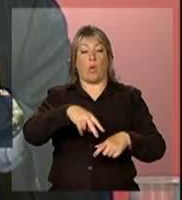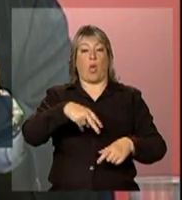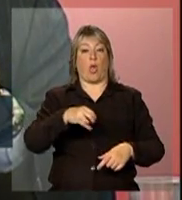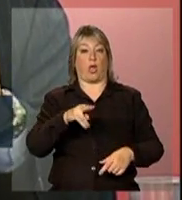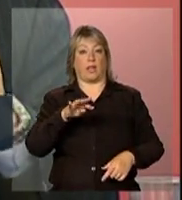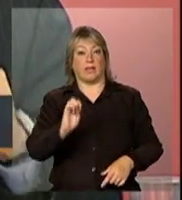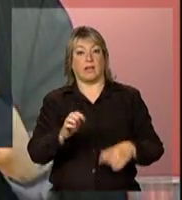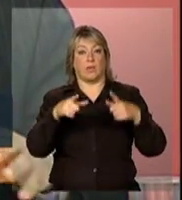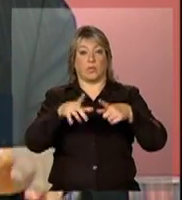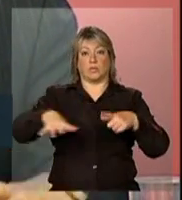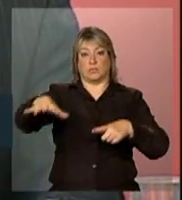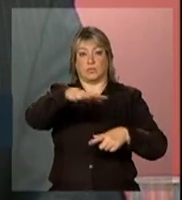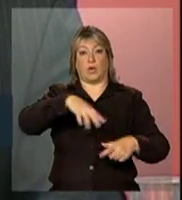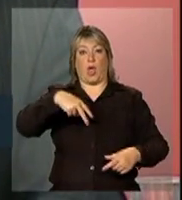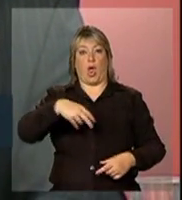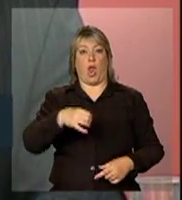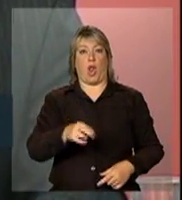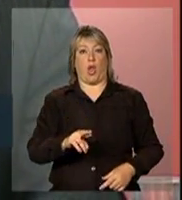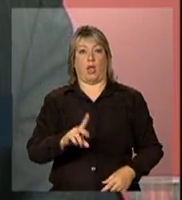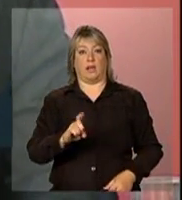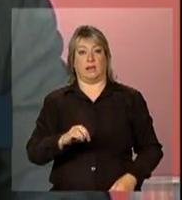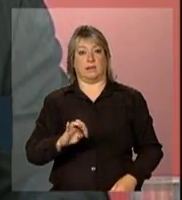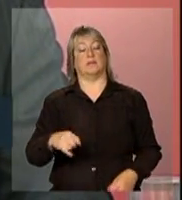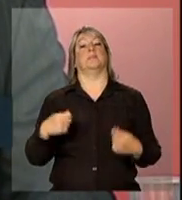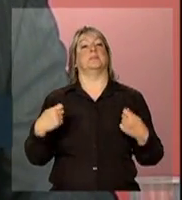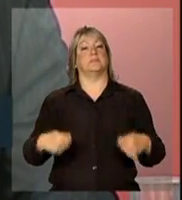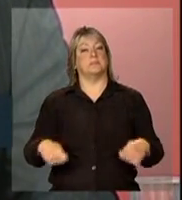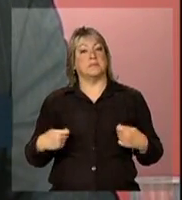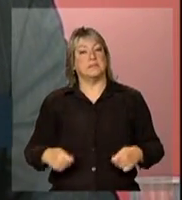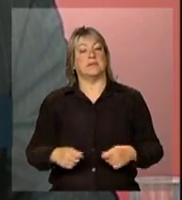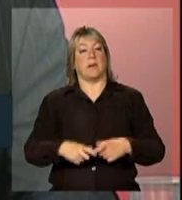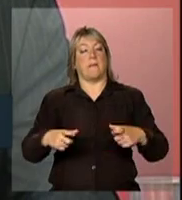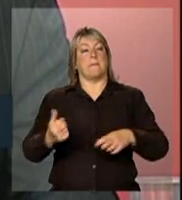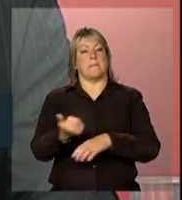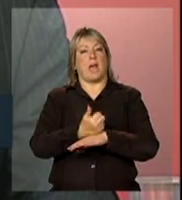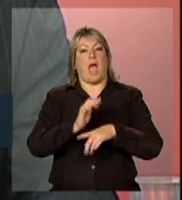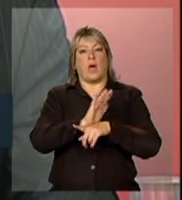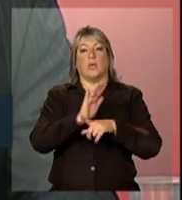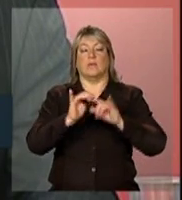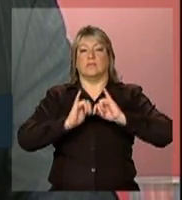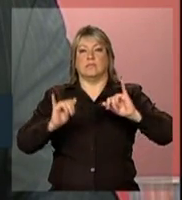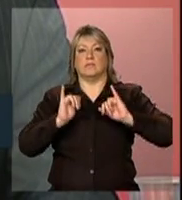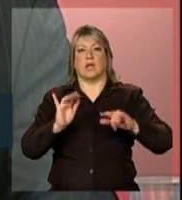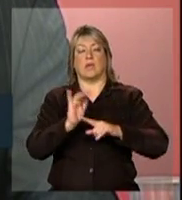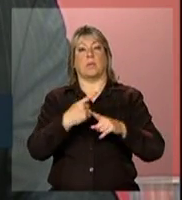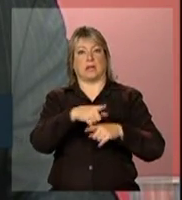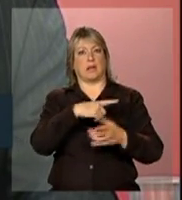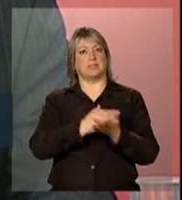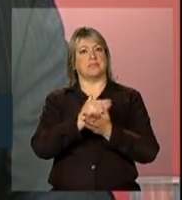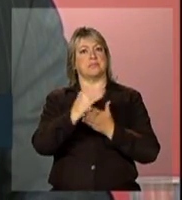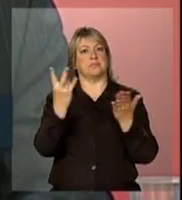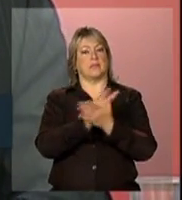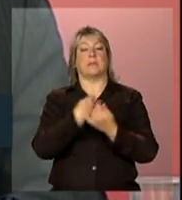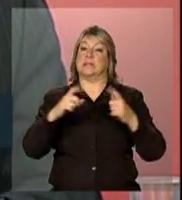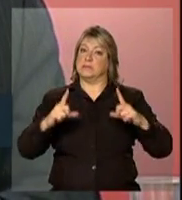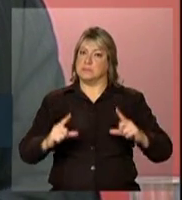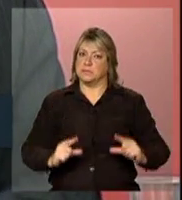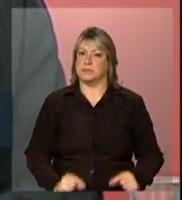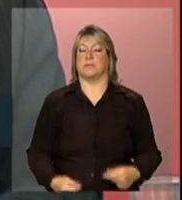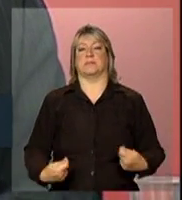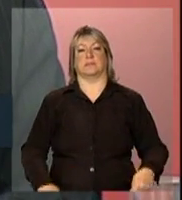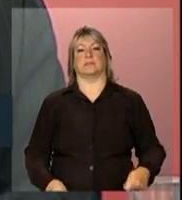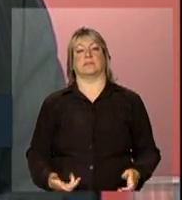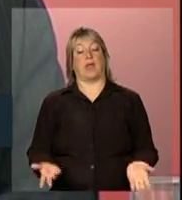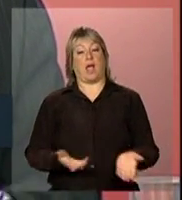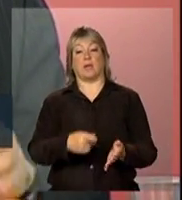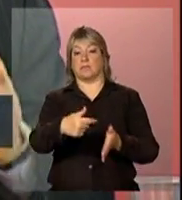país é fundamental para que a gente possa enfrentar essa realidade do norte e nordeste do nosso país. acho que é isso e passar